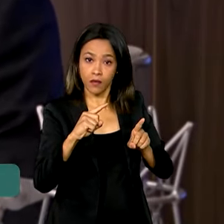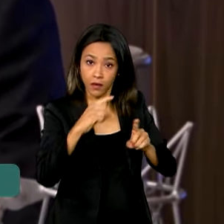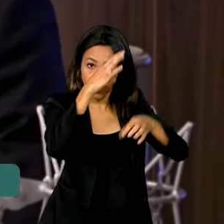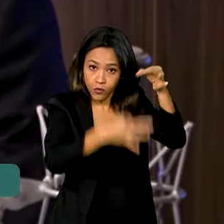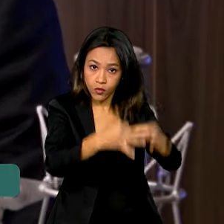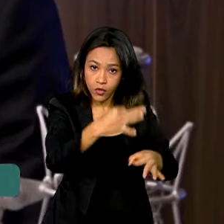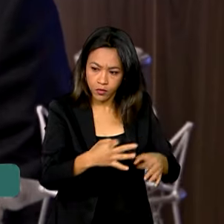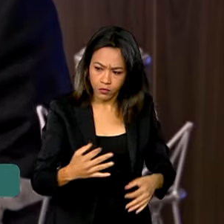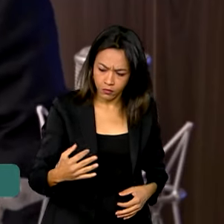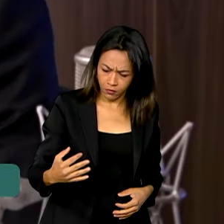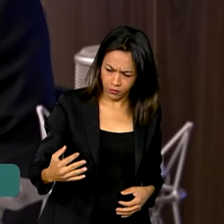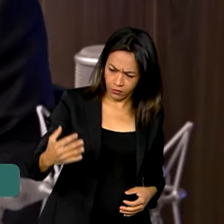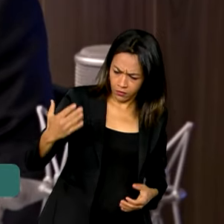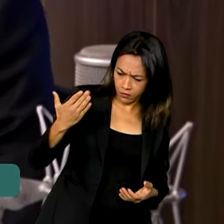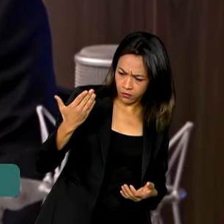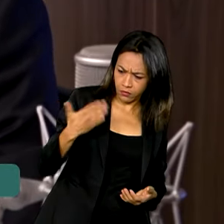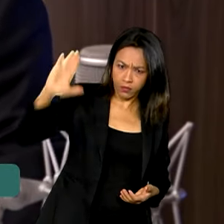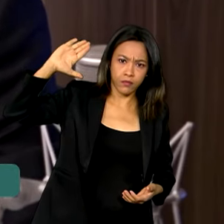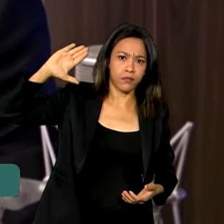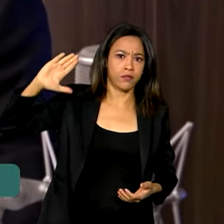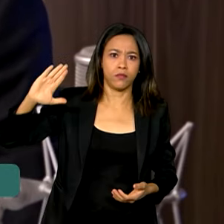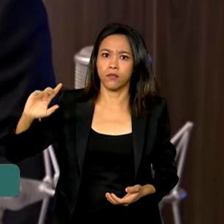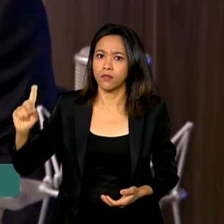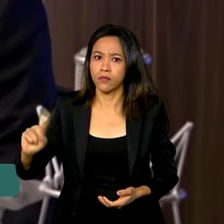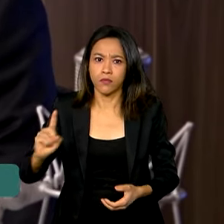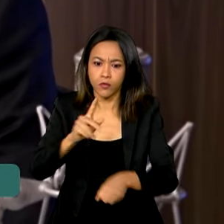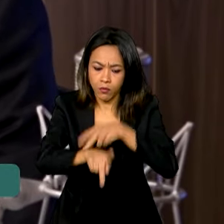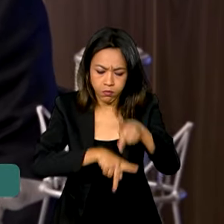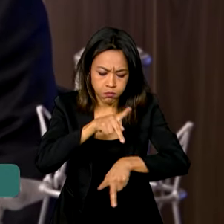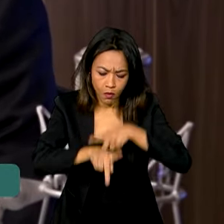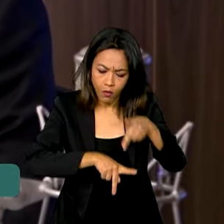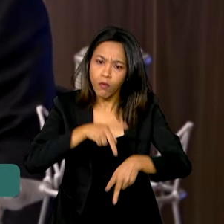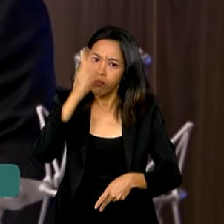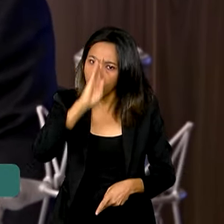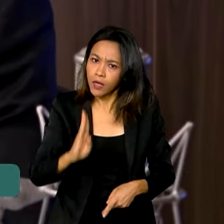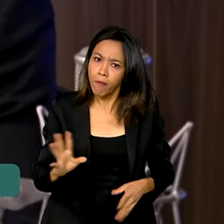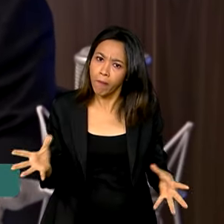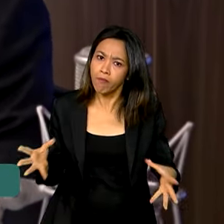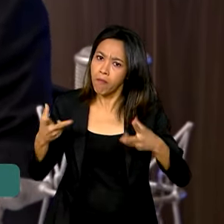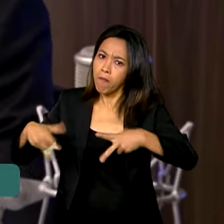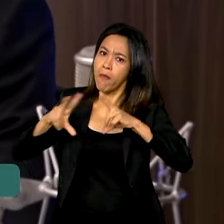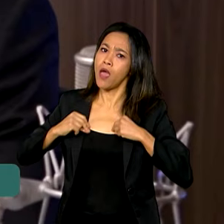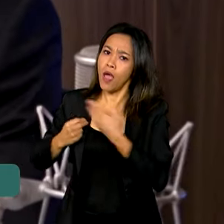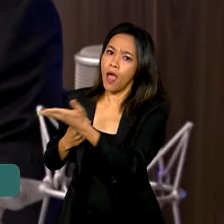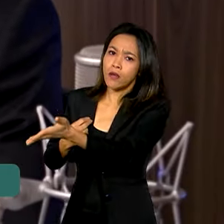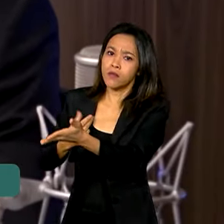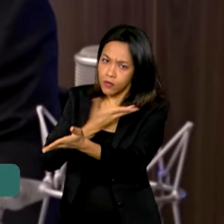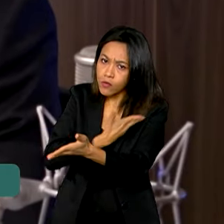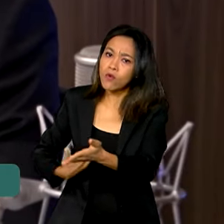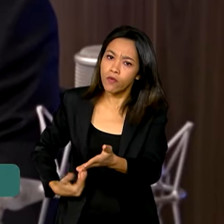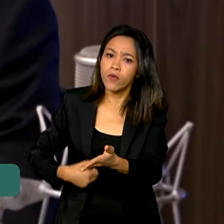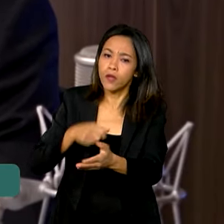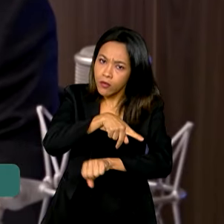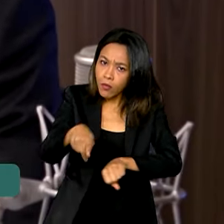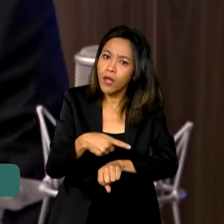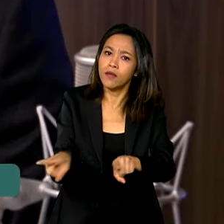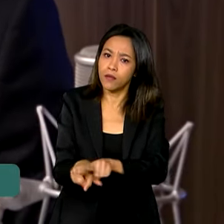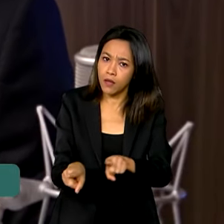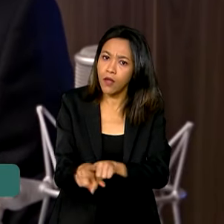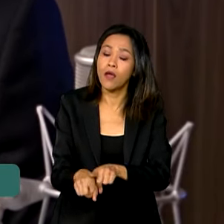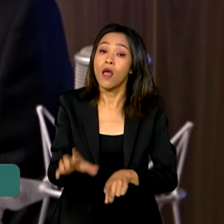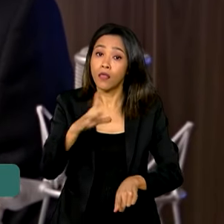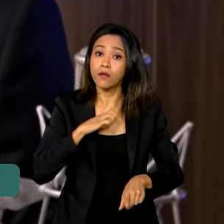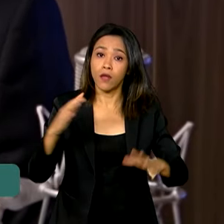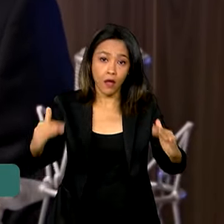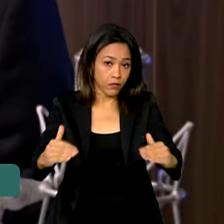ele merece toda a repulsa da população brasileira e do governo e do país. Porque nós temos uma